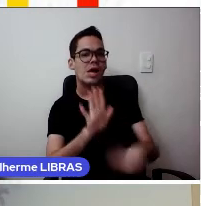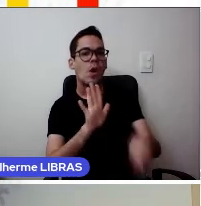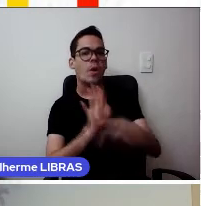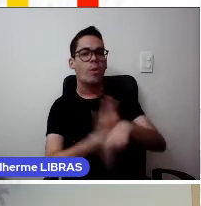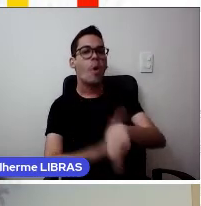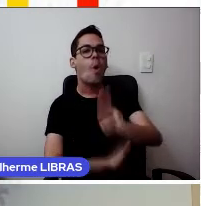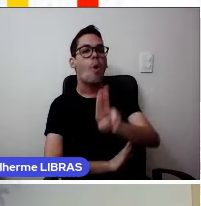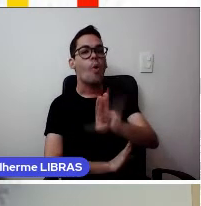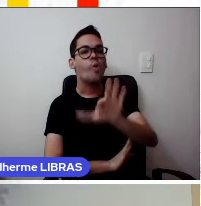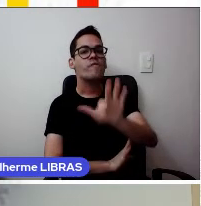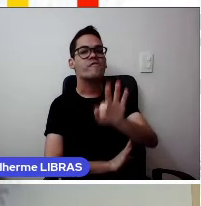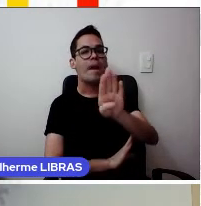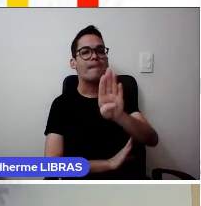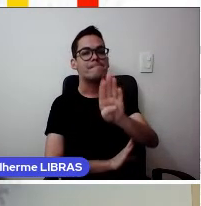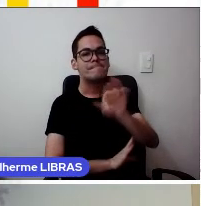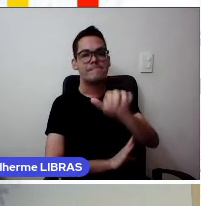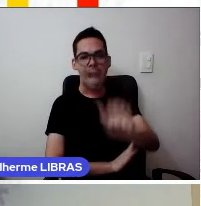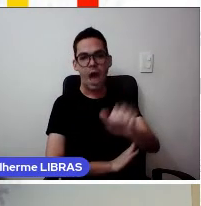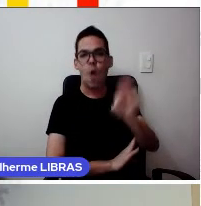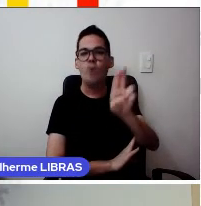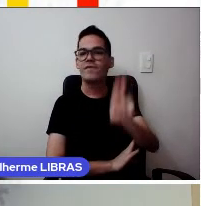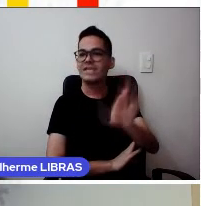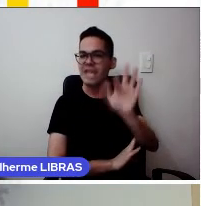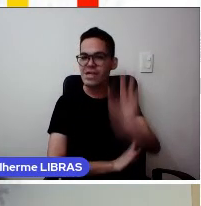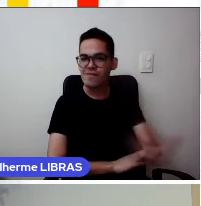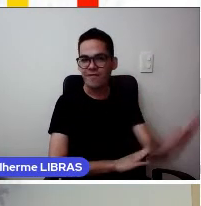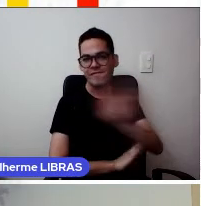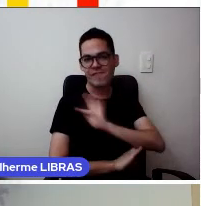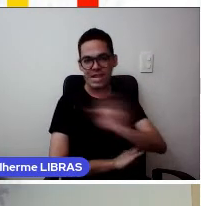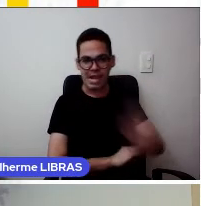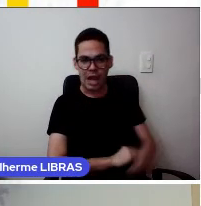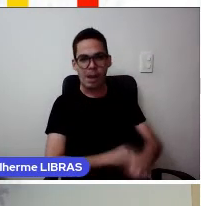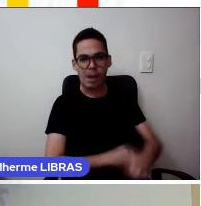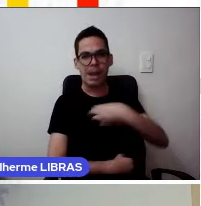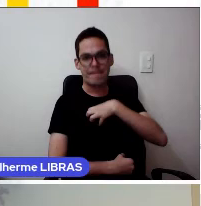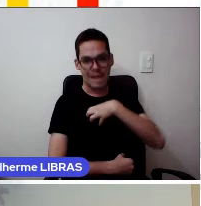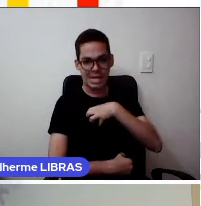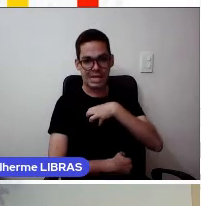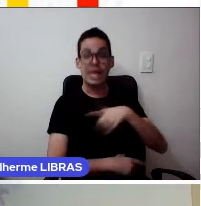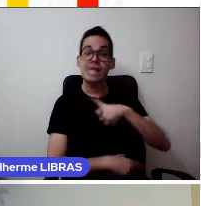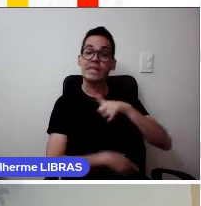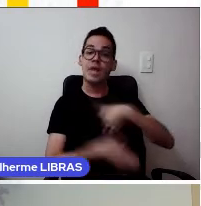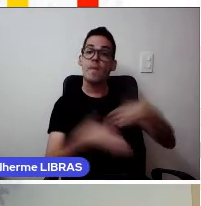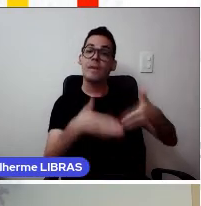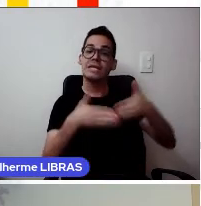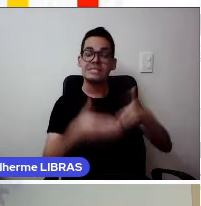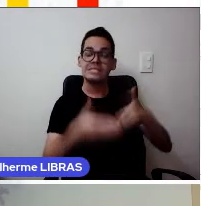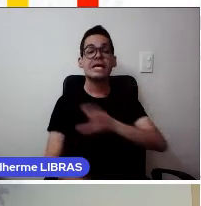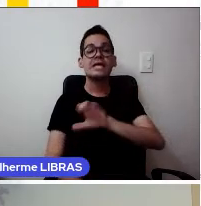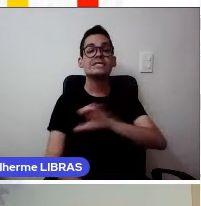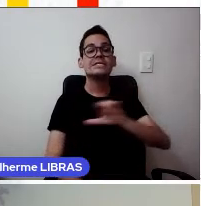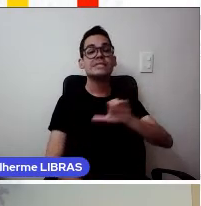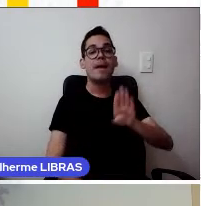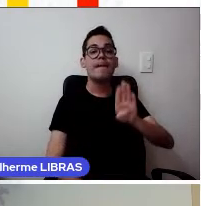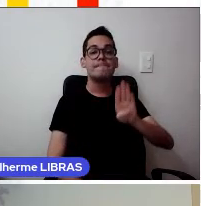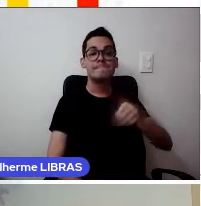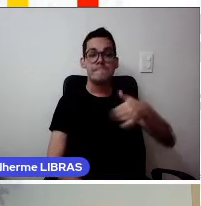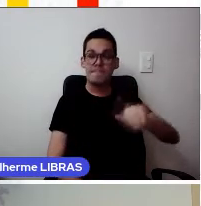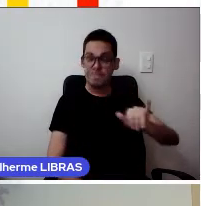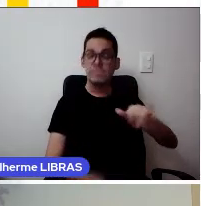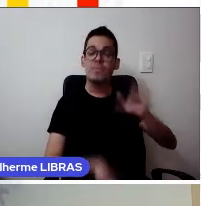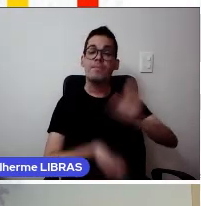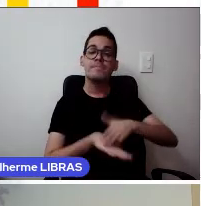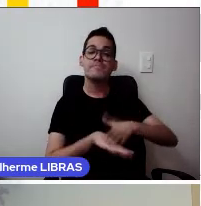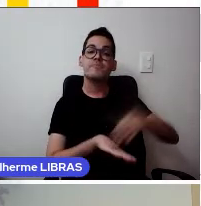Universidade Federal da Bahia. O modelo da UFBA tem uma licença CC-BY que permite que outros